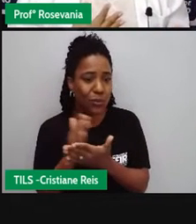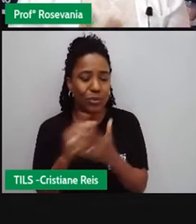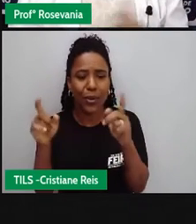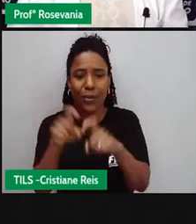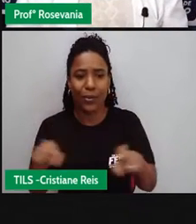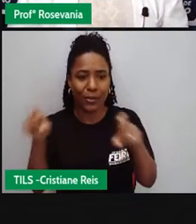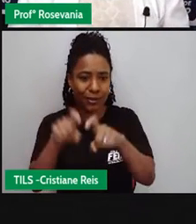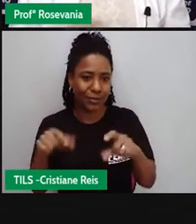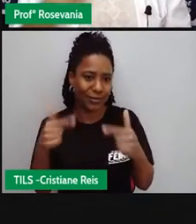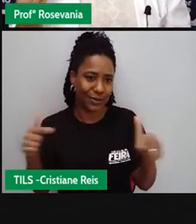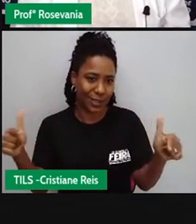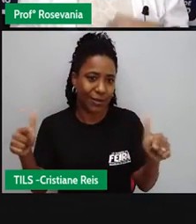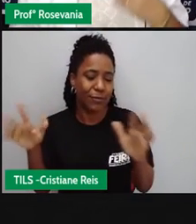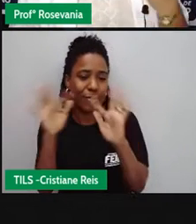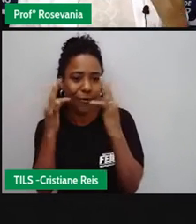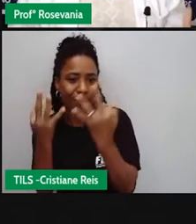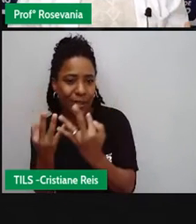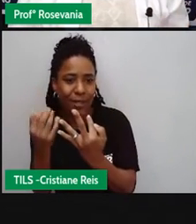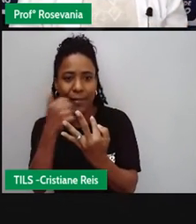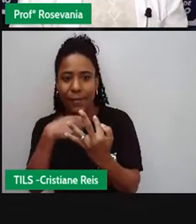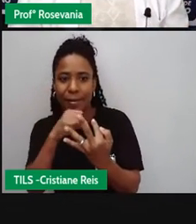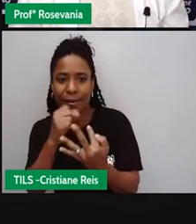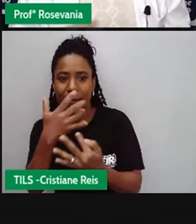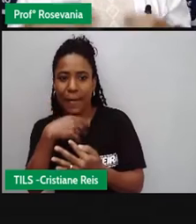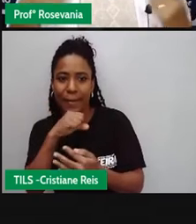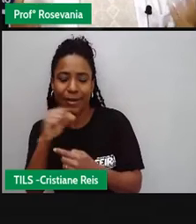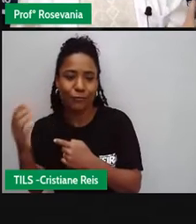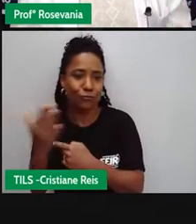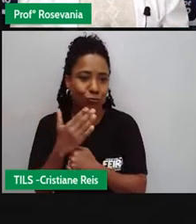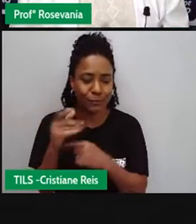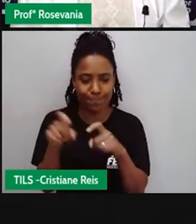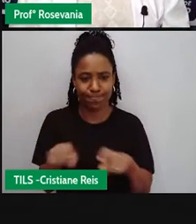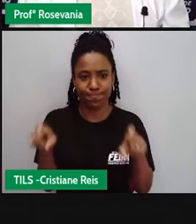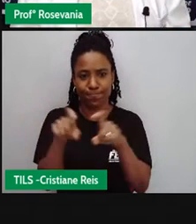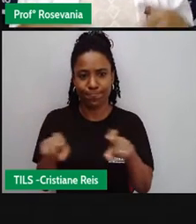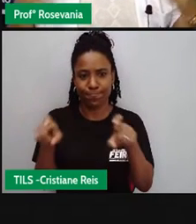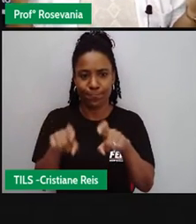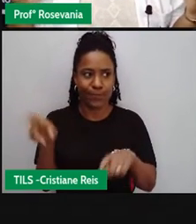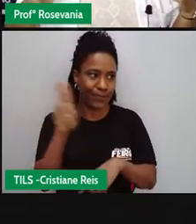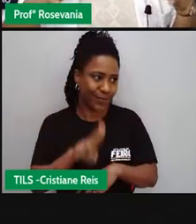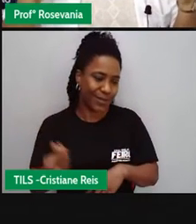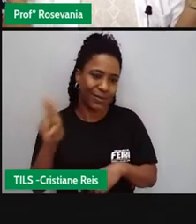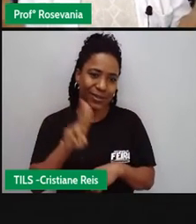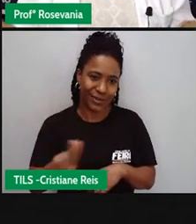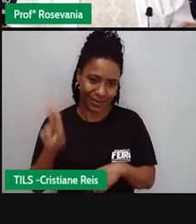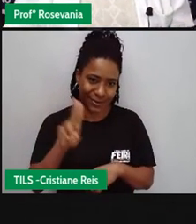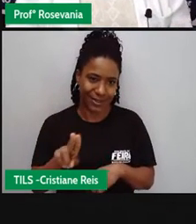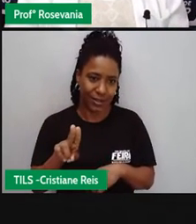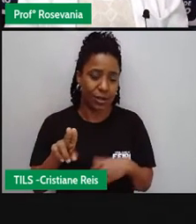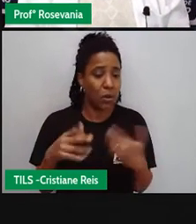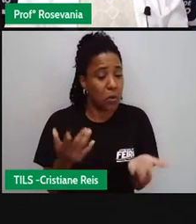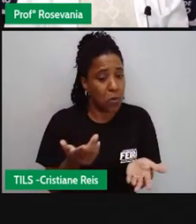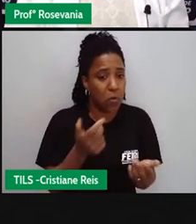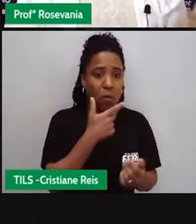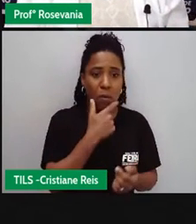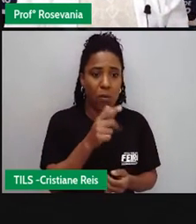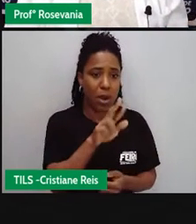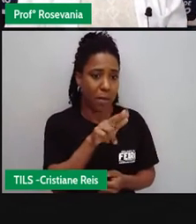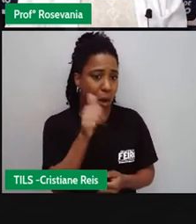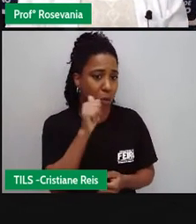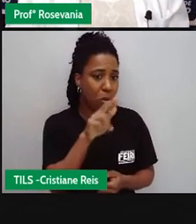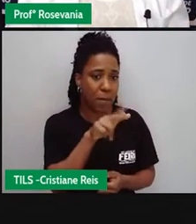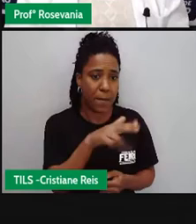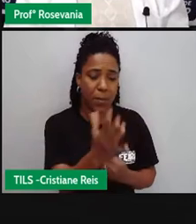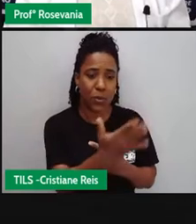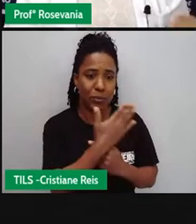o computador, né, de parentes, como o pai, a mãe, o irmão mais velho. Então a gente, né, quando a gente vive numa